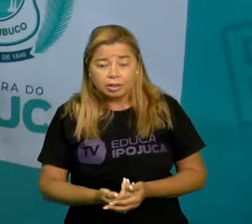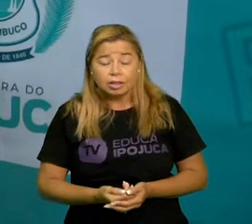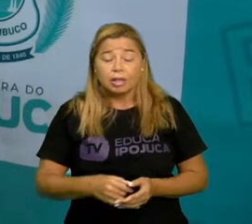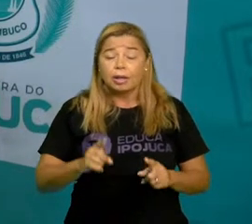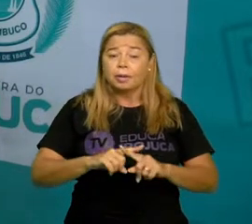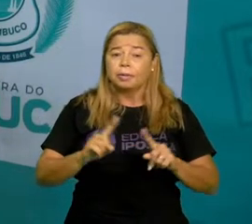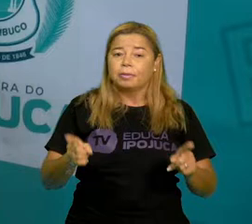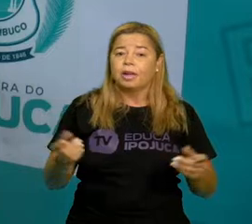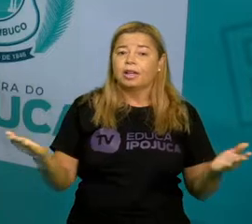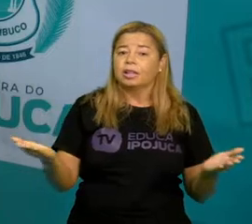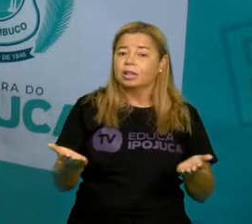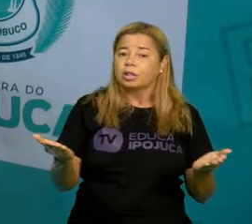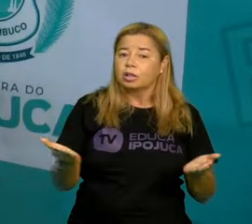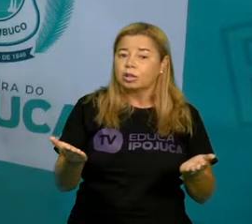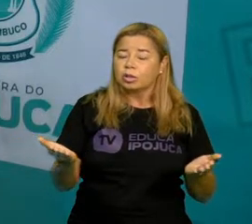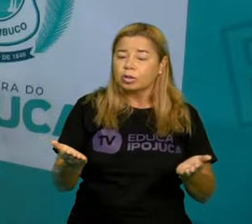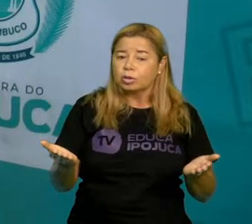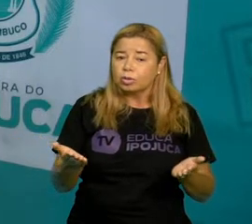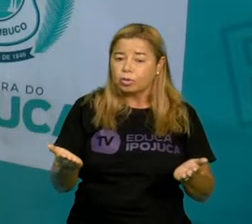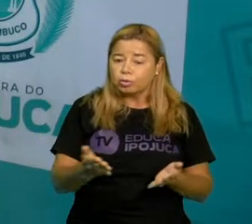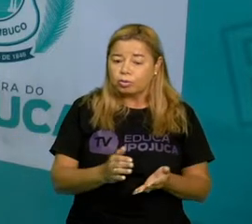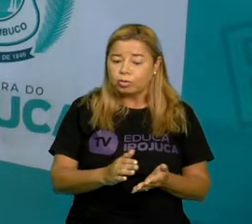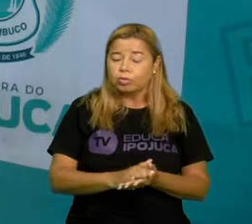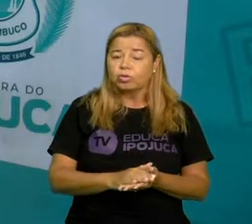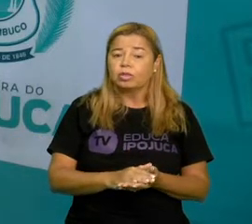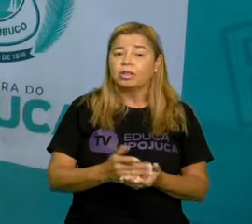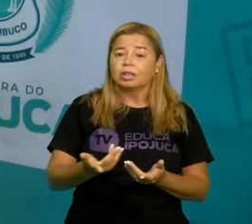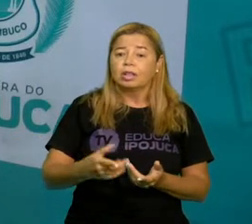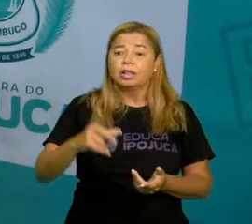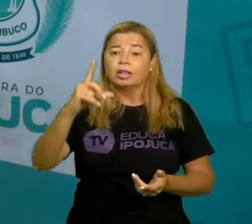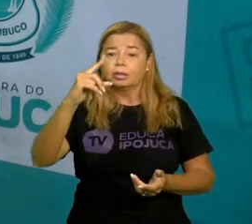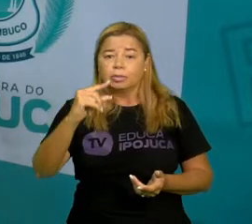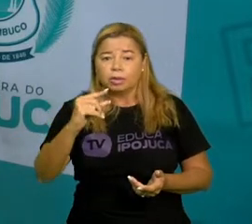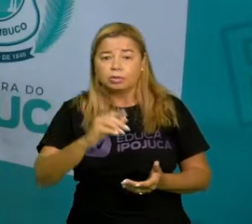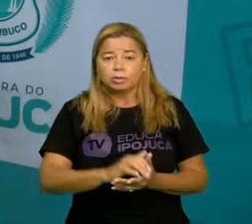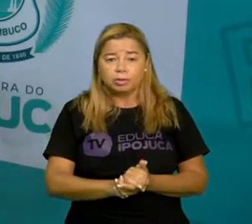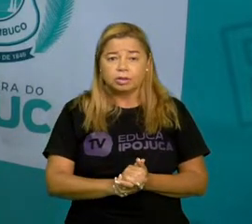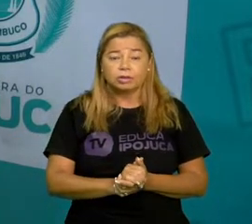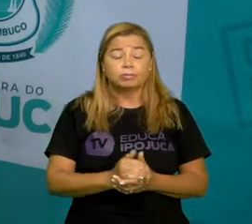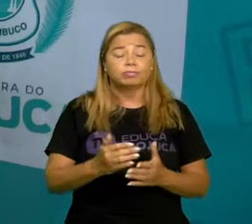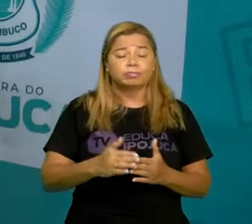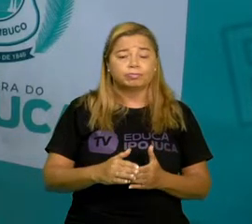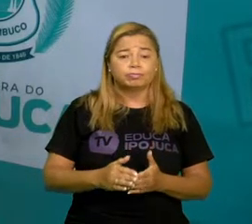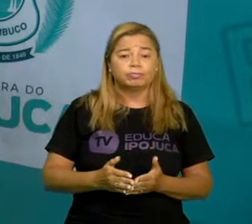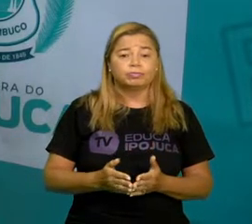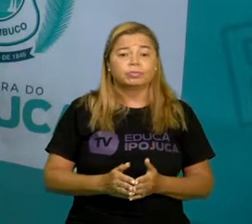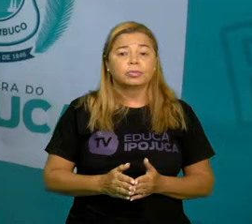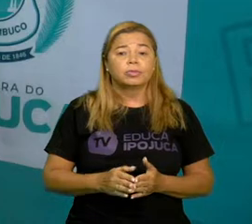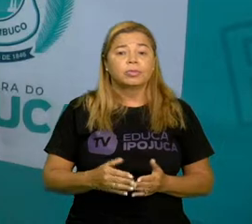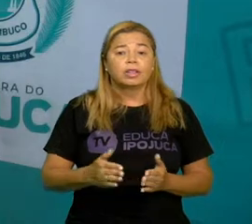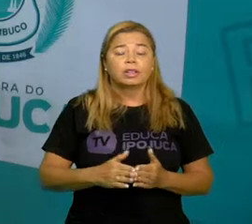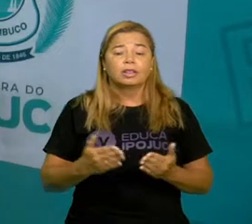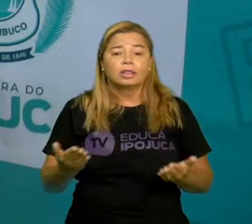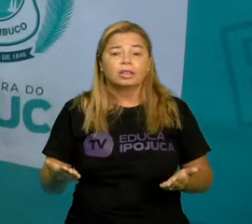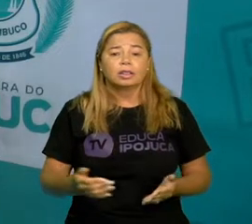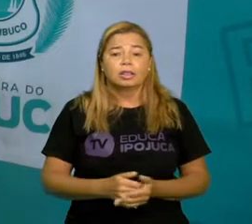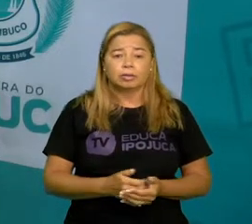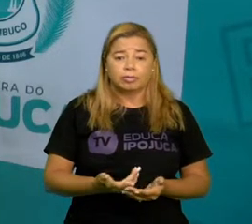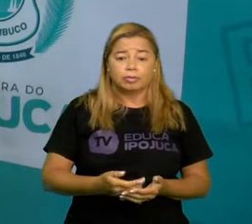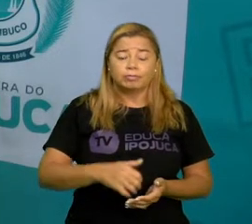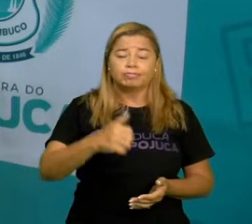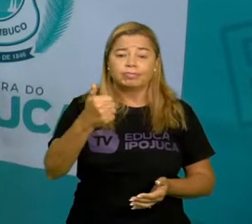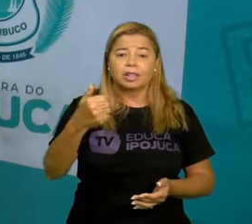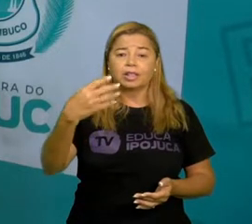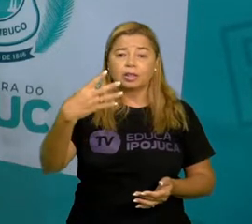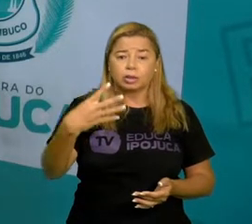tem 2016. 2016. Em 2016, essa taxa de 30 caiu para 14,9. Então a cada mil crianças, 14